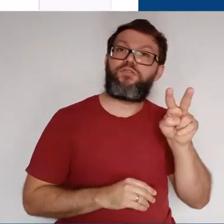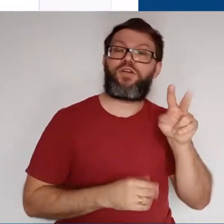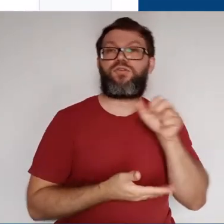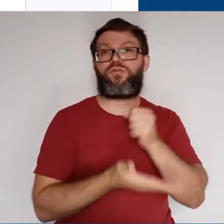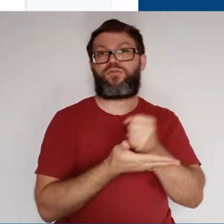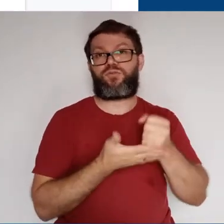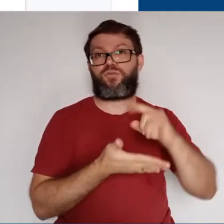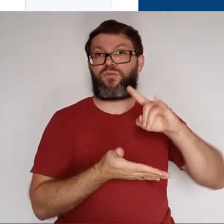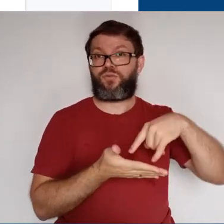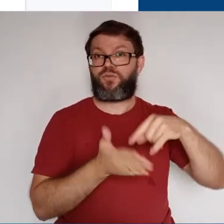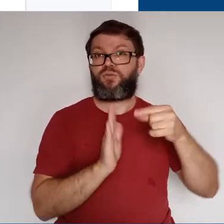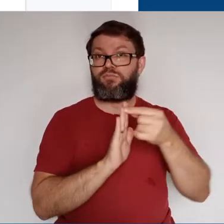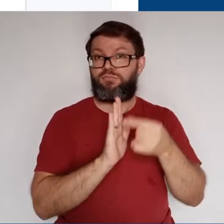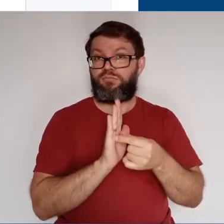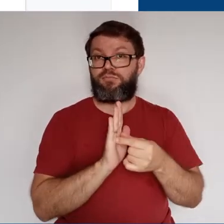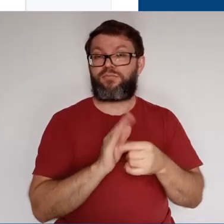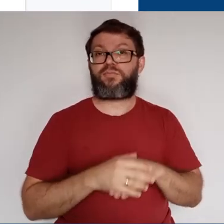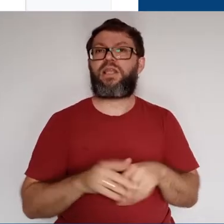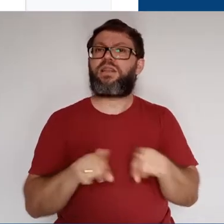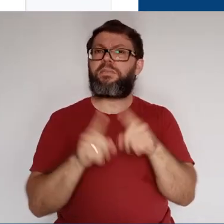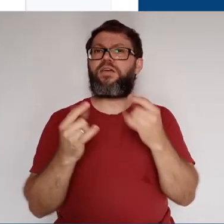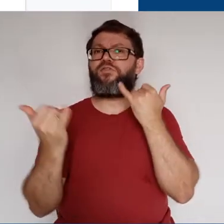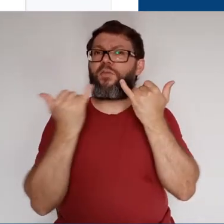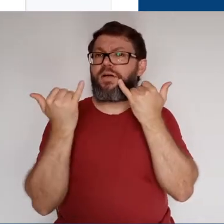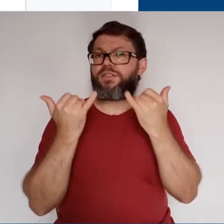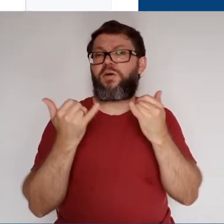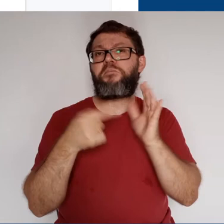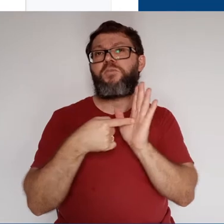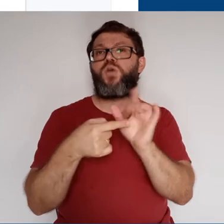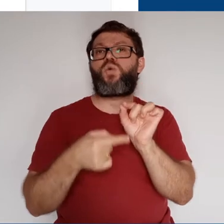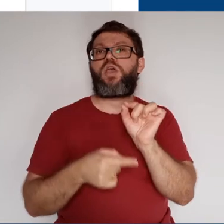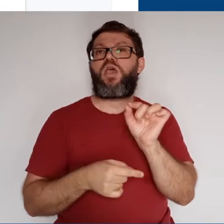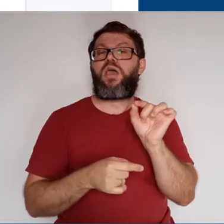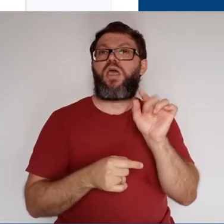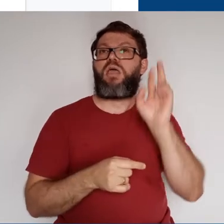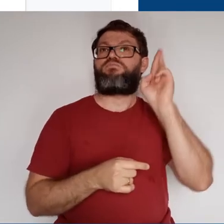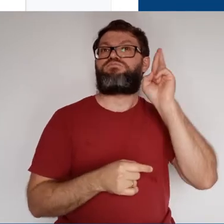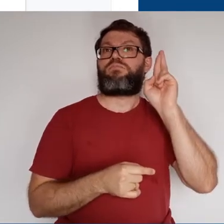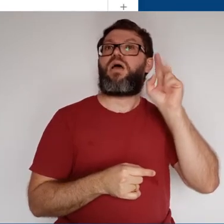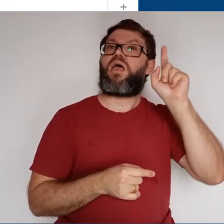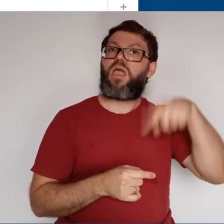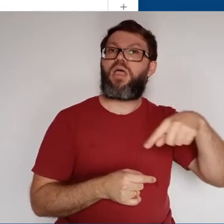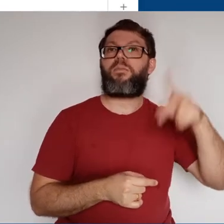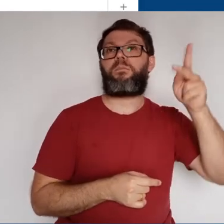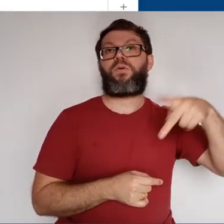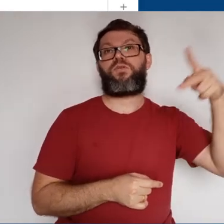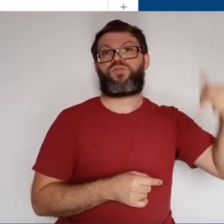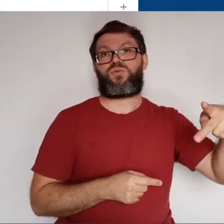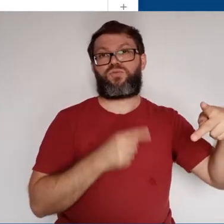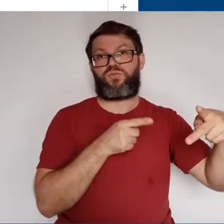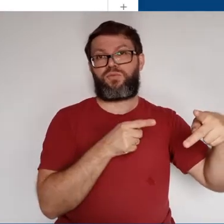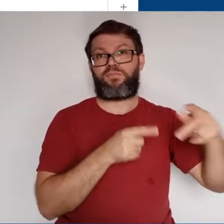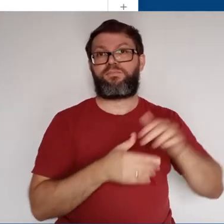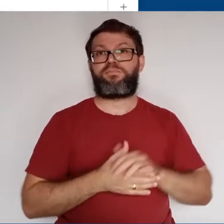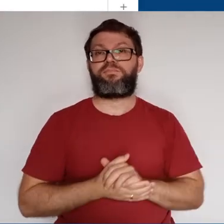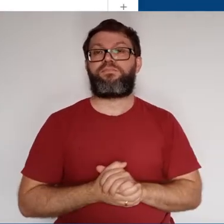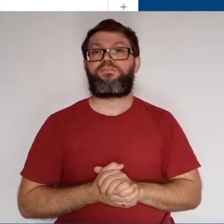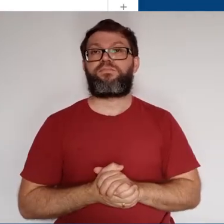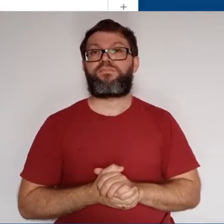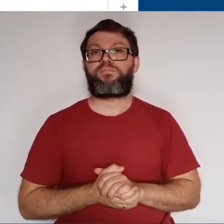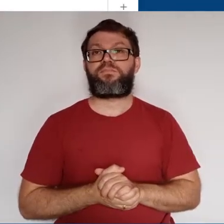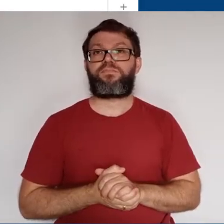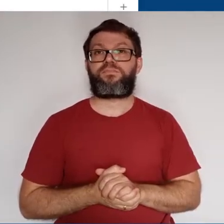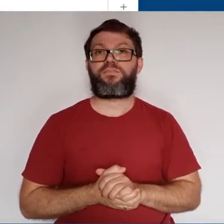apenas visualizar o documento. Além disso, nas informações, está indicando que o proprietário dela passou a ser o seu professor.